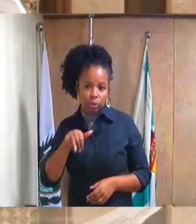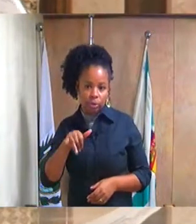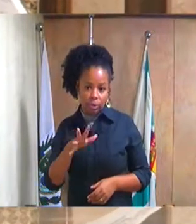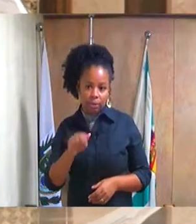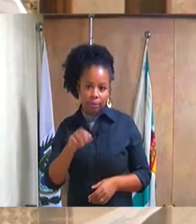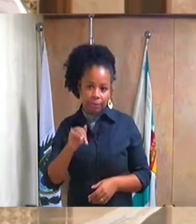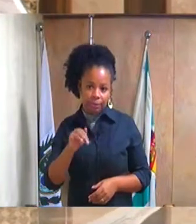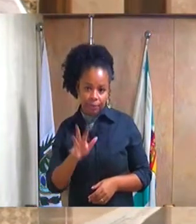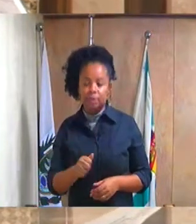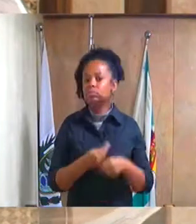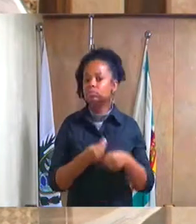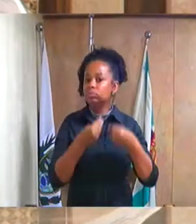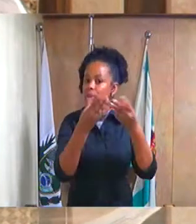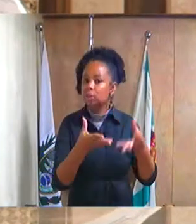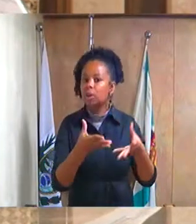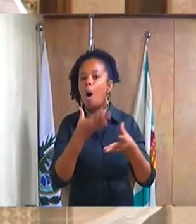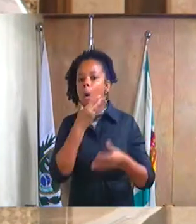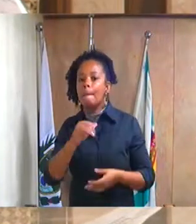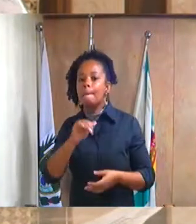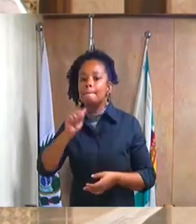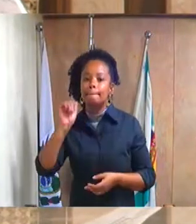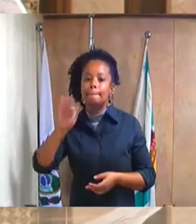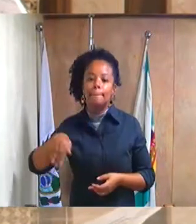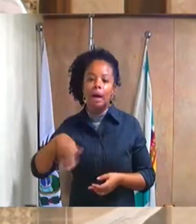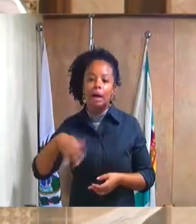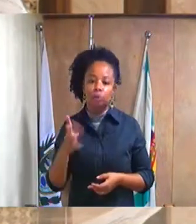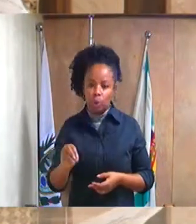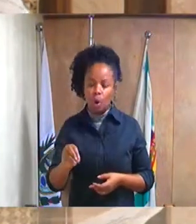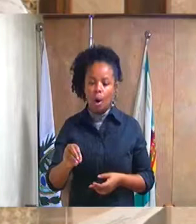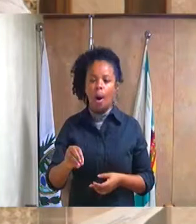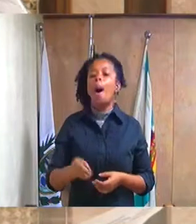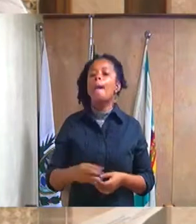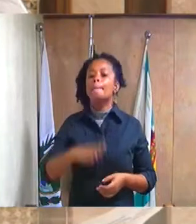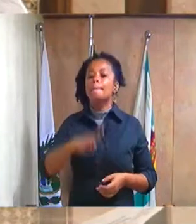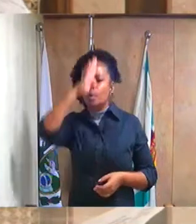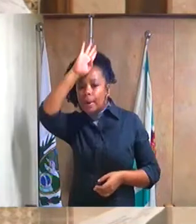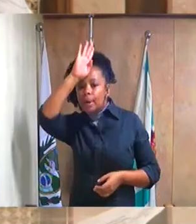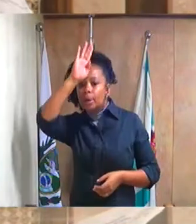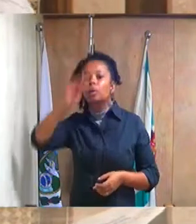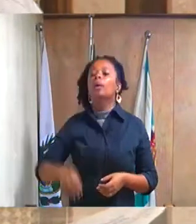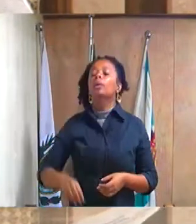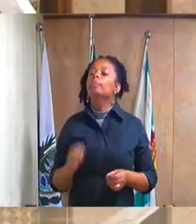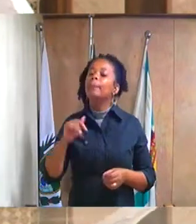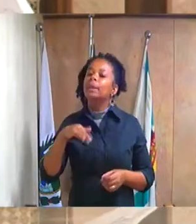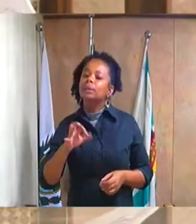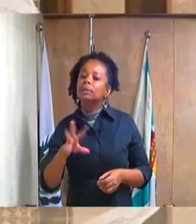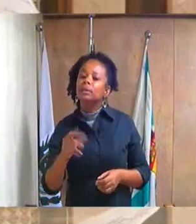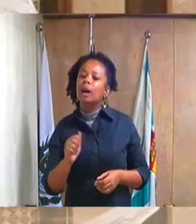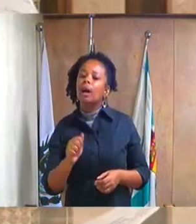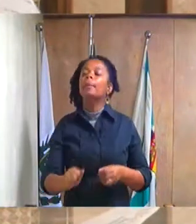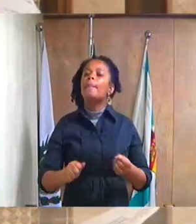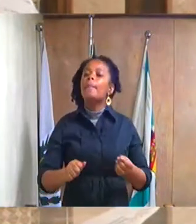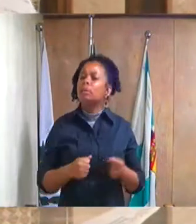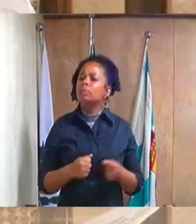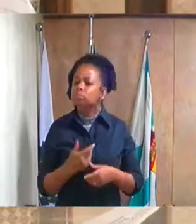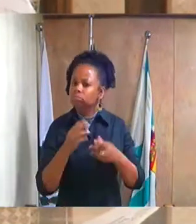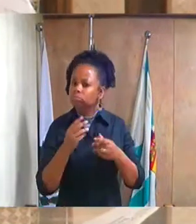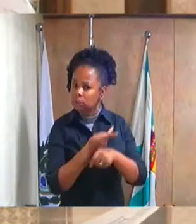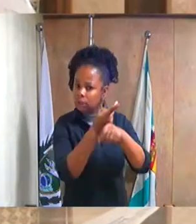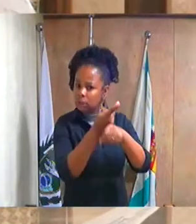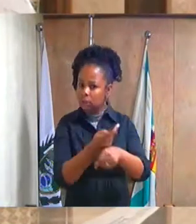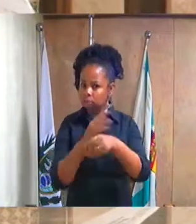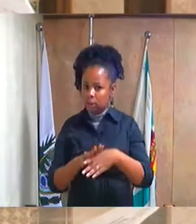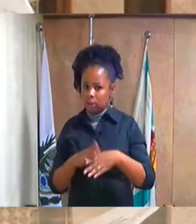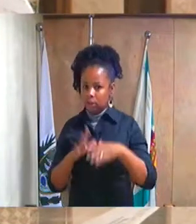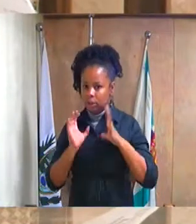concedendo ao justiço do senhor major bombeiro militar Diego Paiva Silva, a medalha a cidade Duque Caxias, ao justiço do senhor